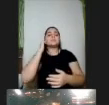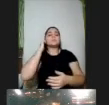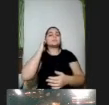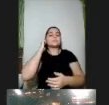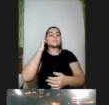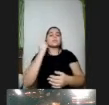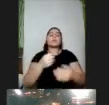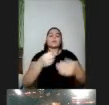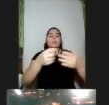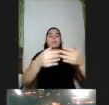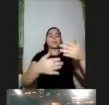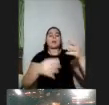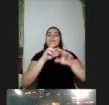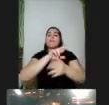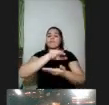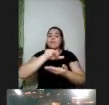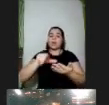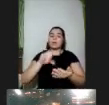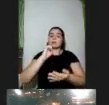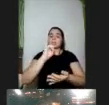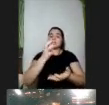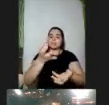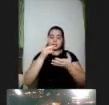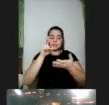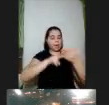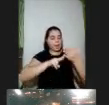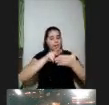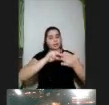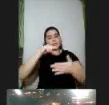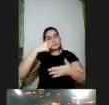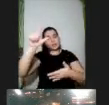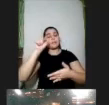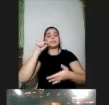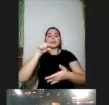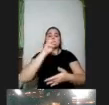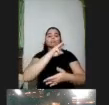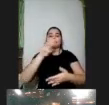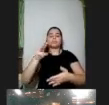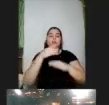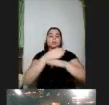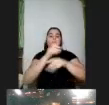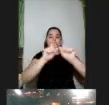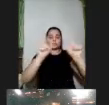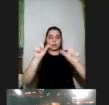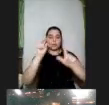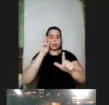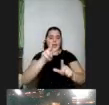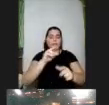série de exemplos de como é que a gente pode trabalhar aí o engajamento dos estudantes e também de como é que a gente pode